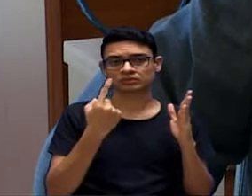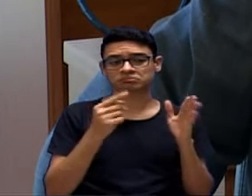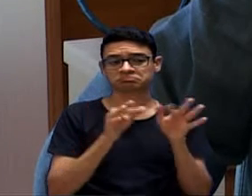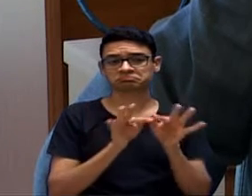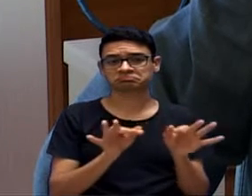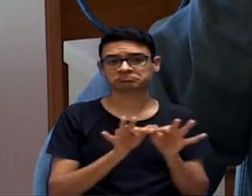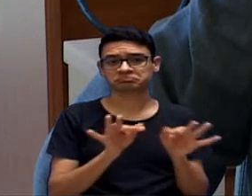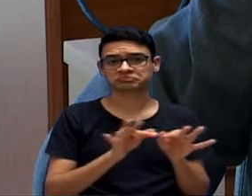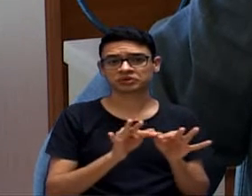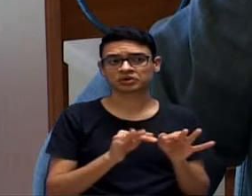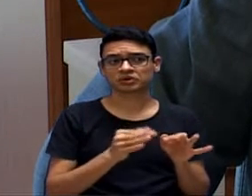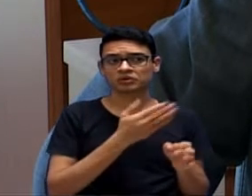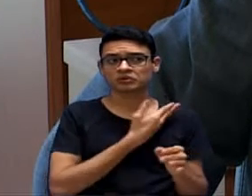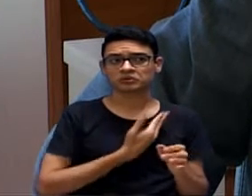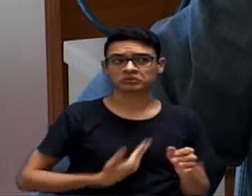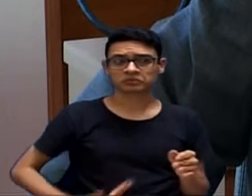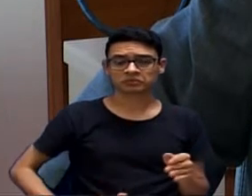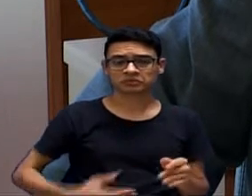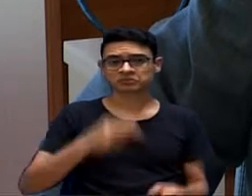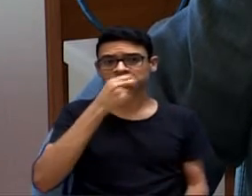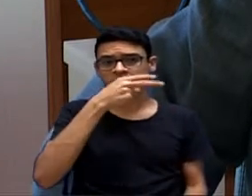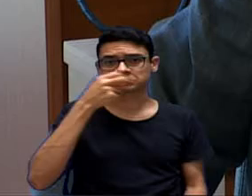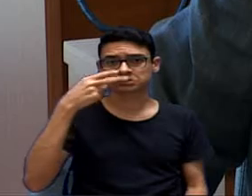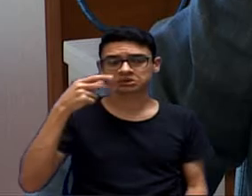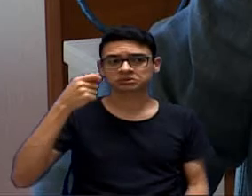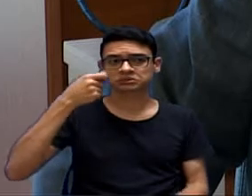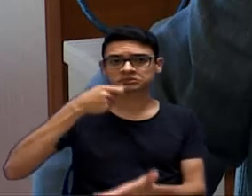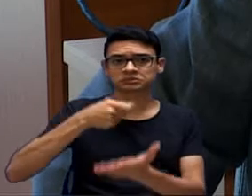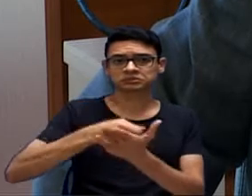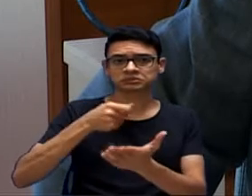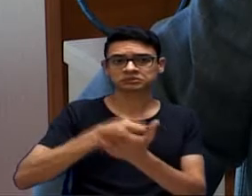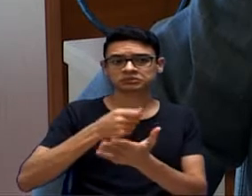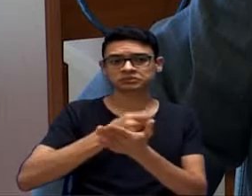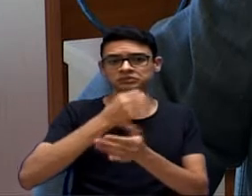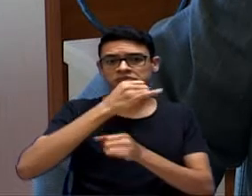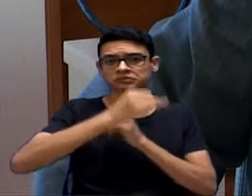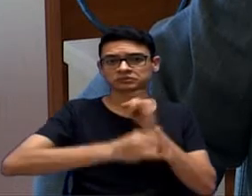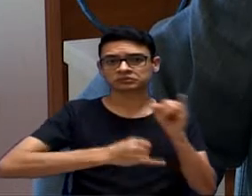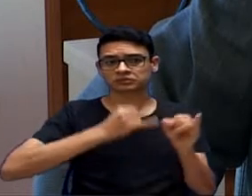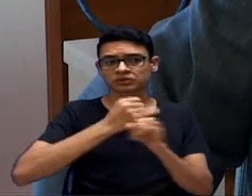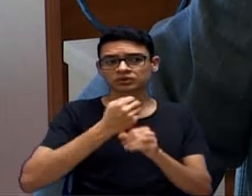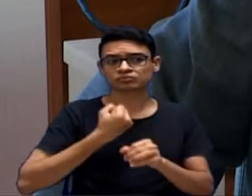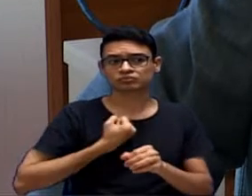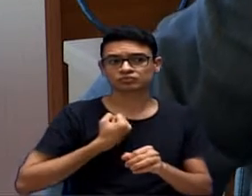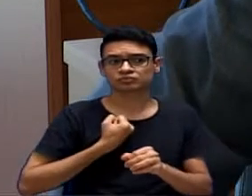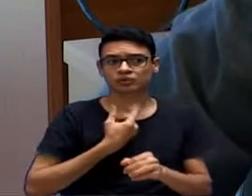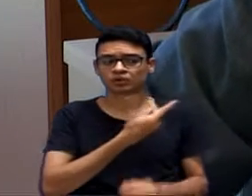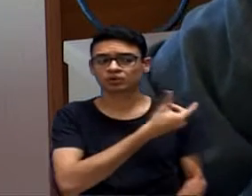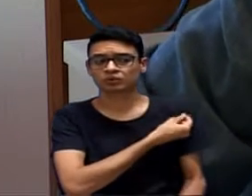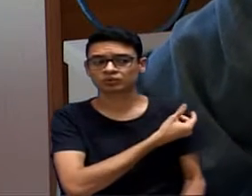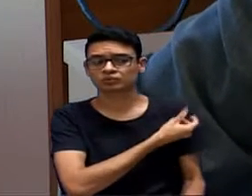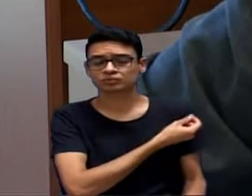Deve o Poder Executivo municipal divulgar respectivo o portal de transparência e o número de doses aplicadas